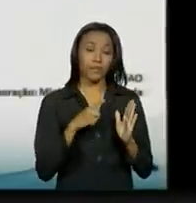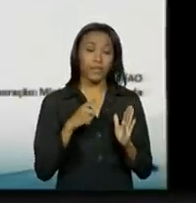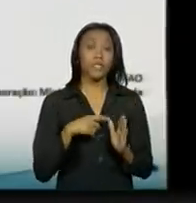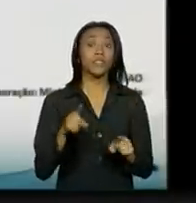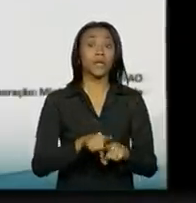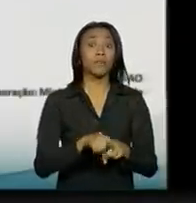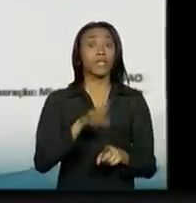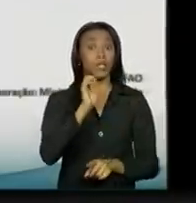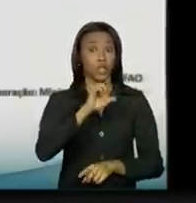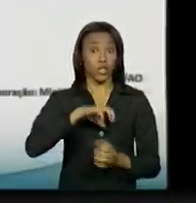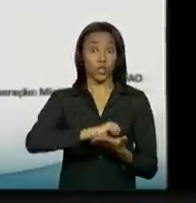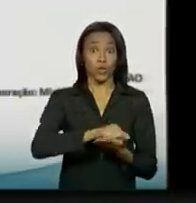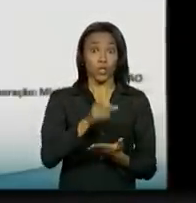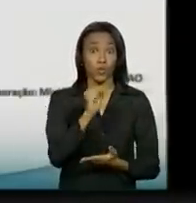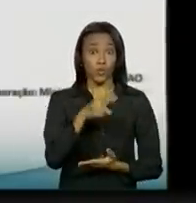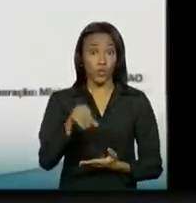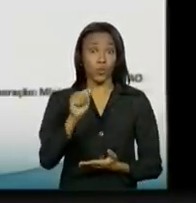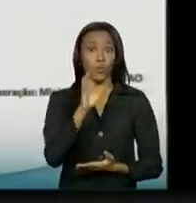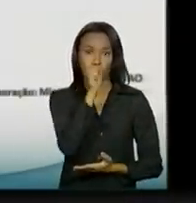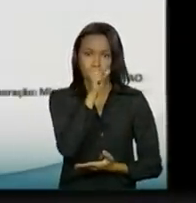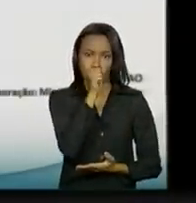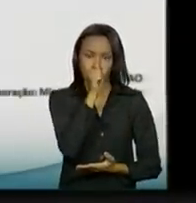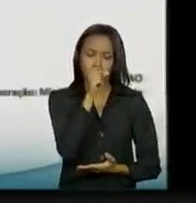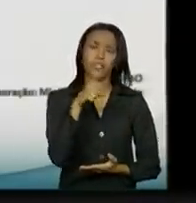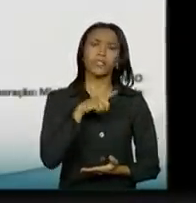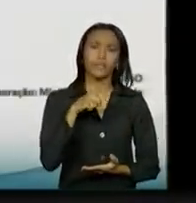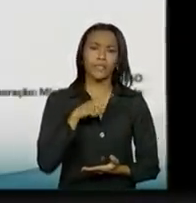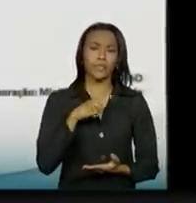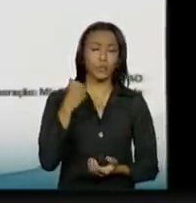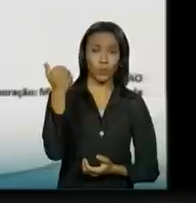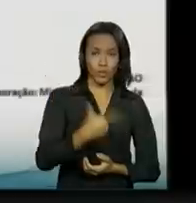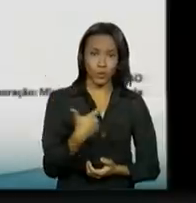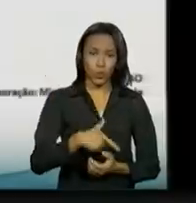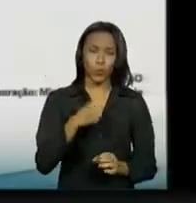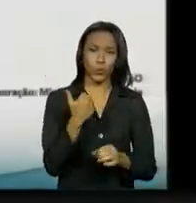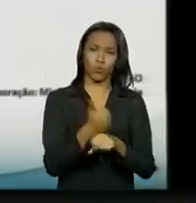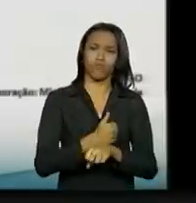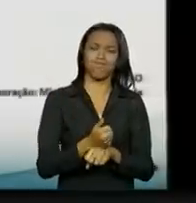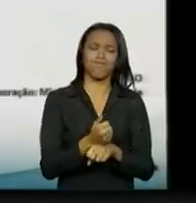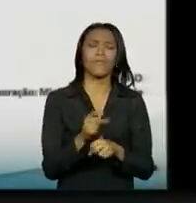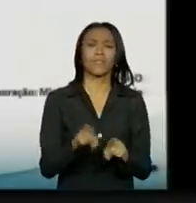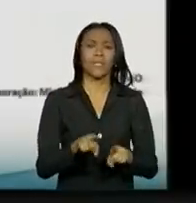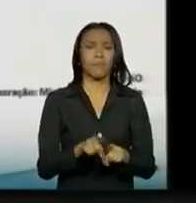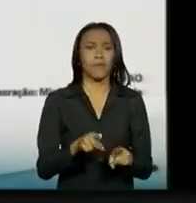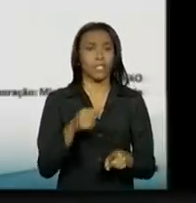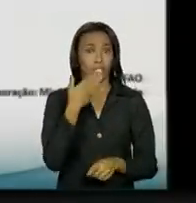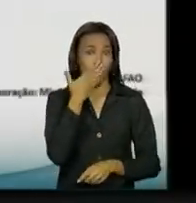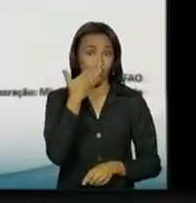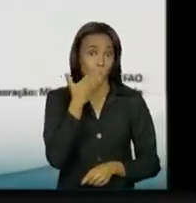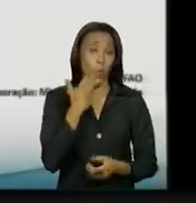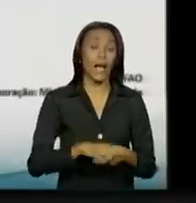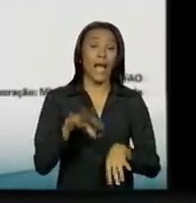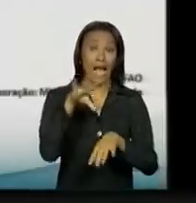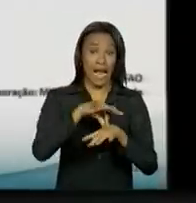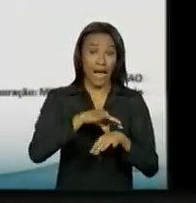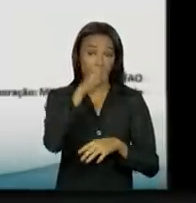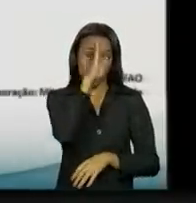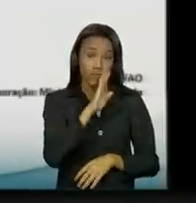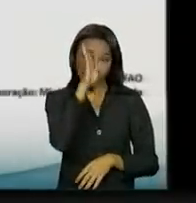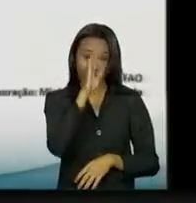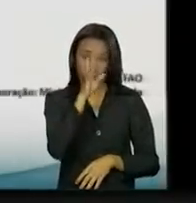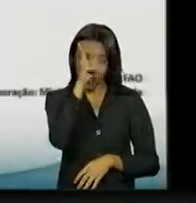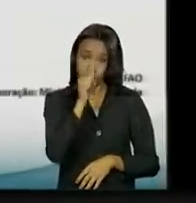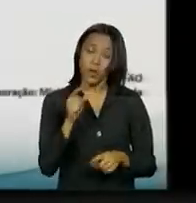suco de laranja é o segundo produtor de açúcar, mas o primeiro exportador, carne de frango, o segundo produtor,